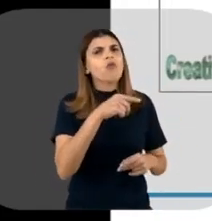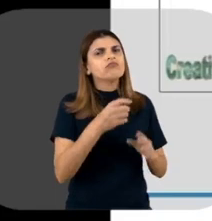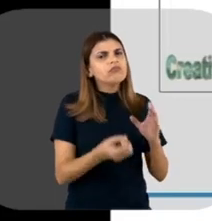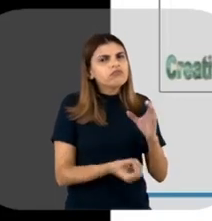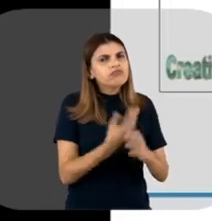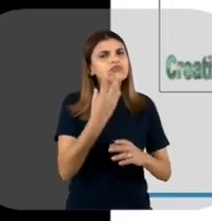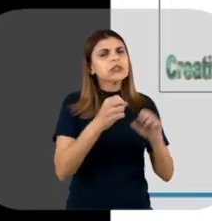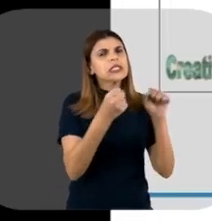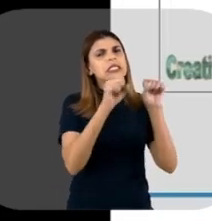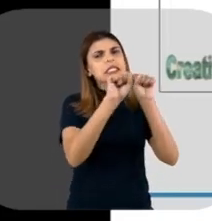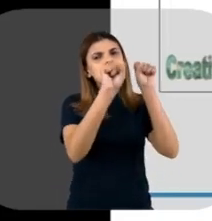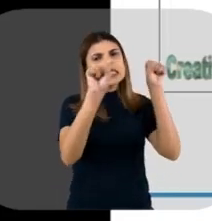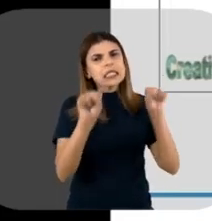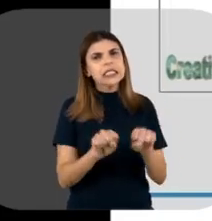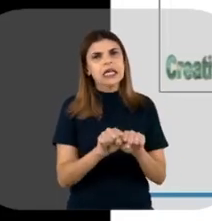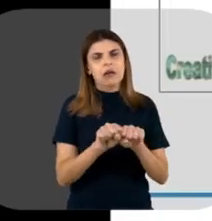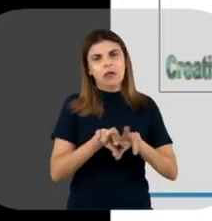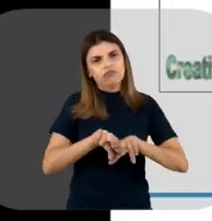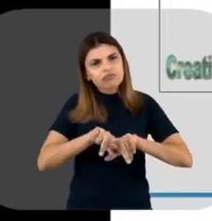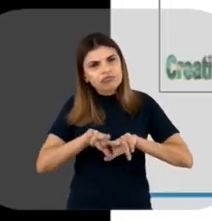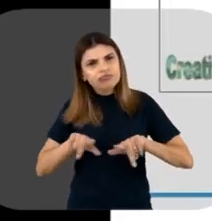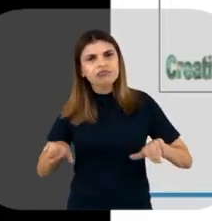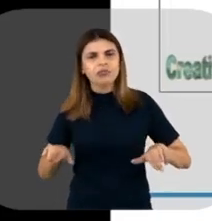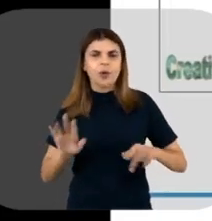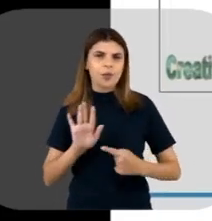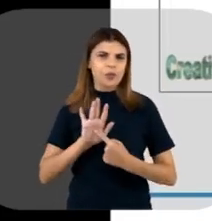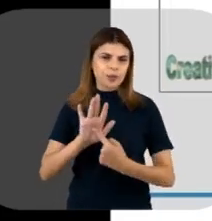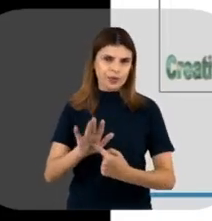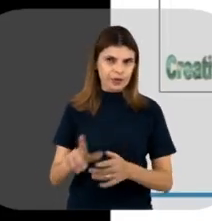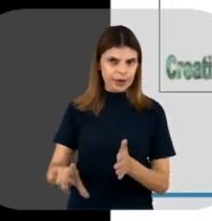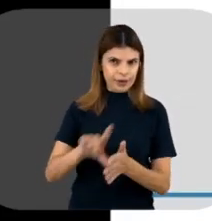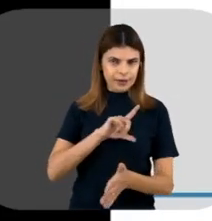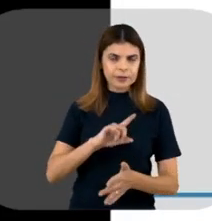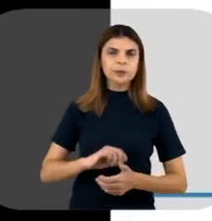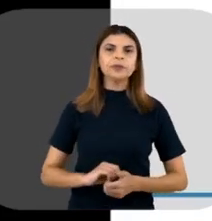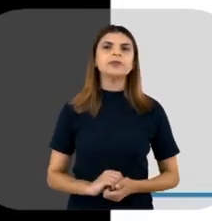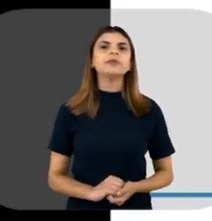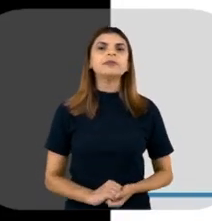sejam expressas nesse sistema de expressão que eu mencionei aqui.